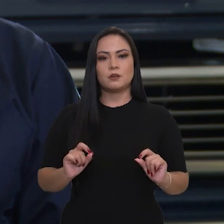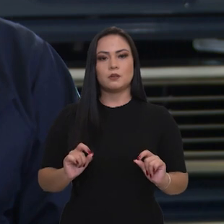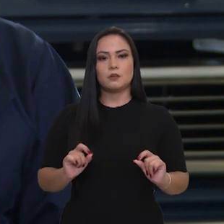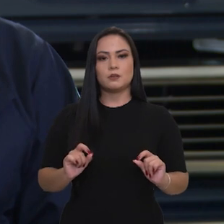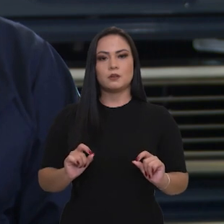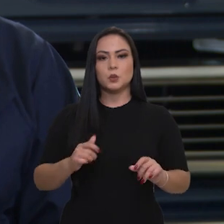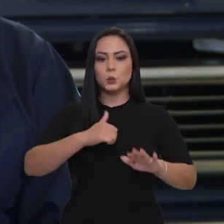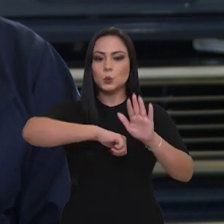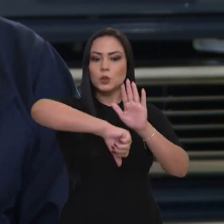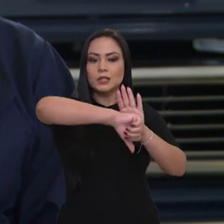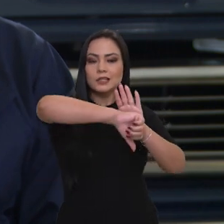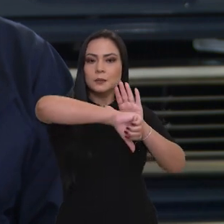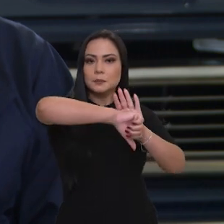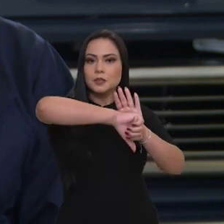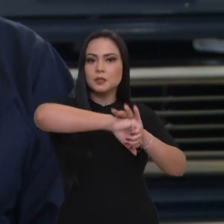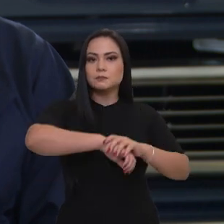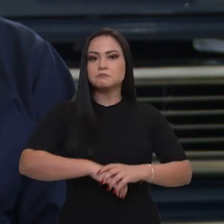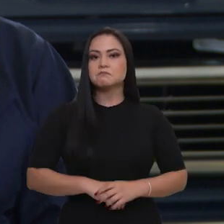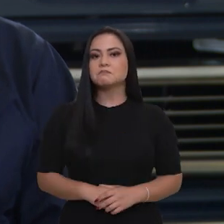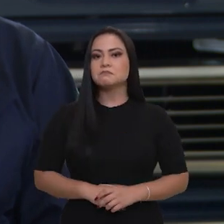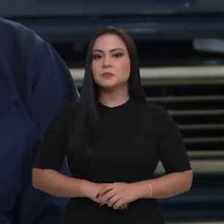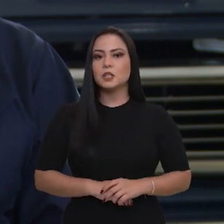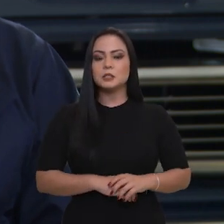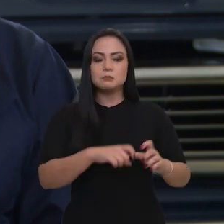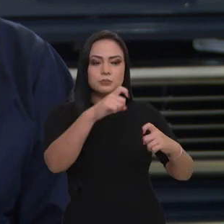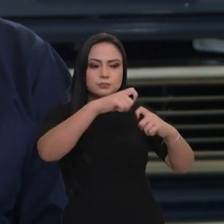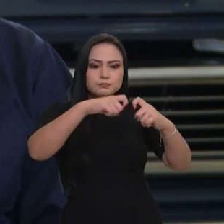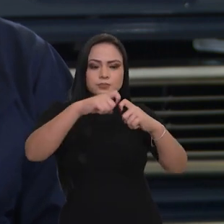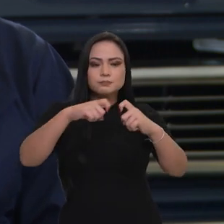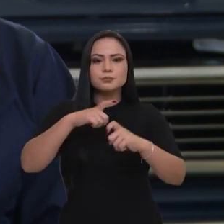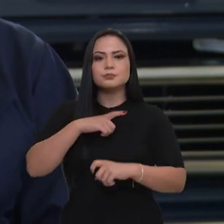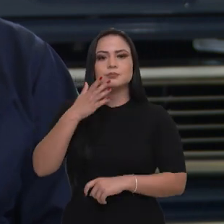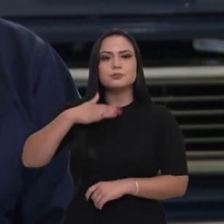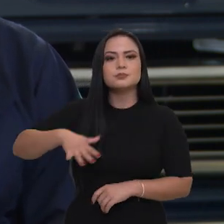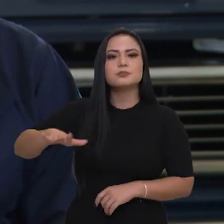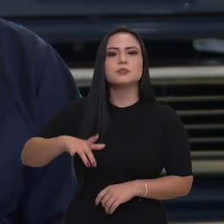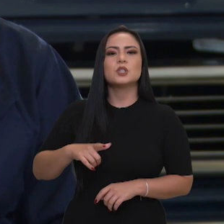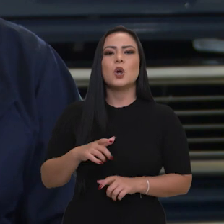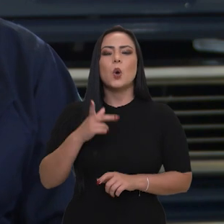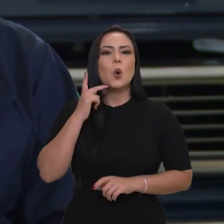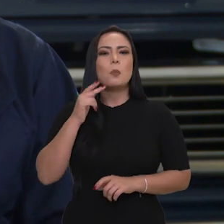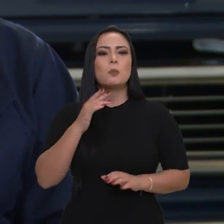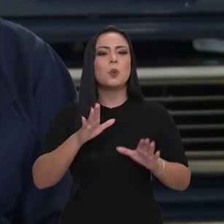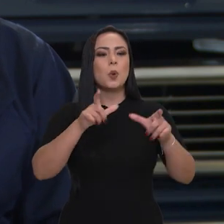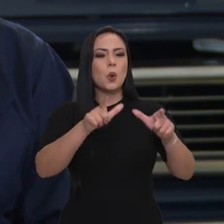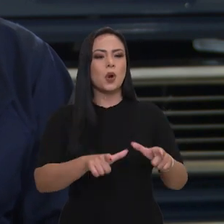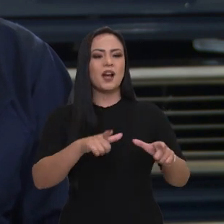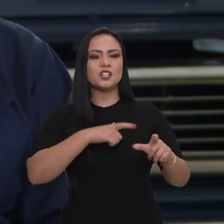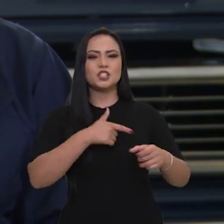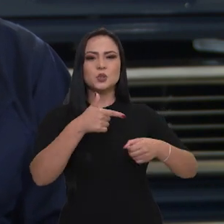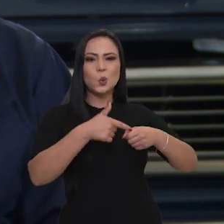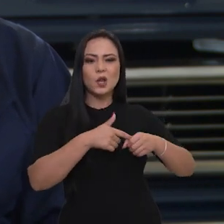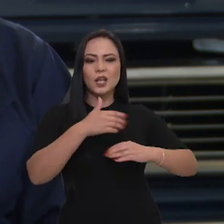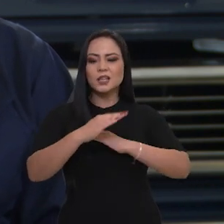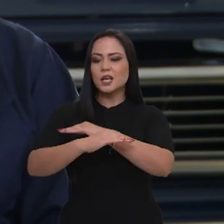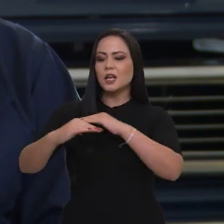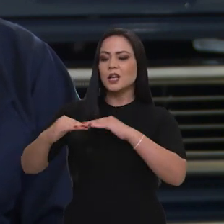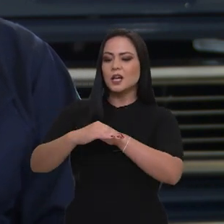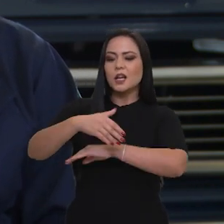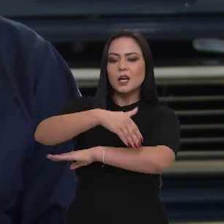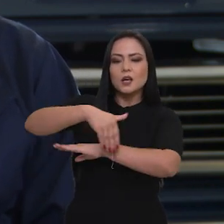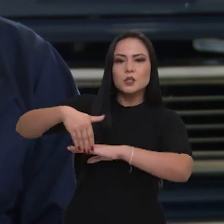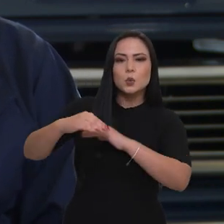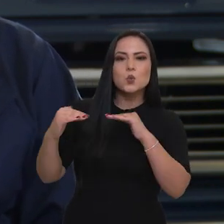crime de exploração sexual, que era muito comum nos postos de gasolina, na beira da estrada,